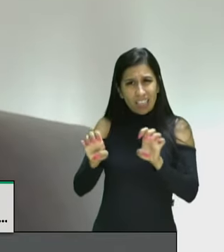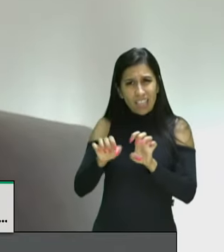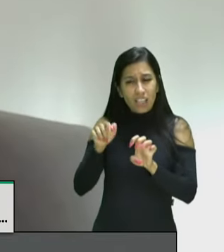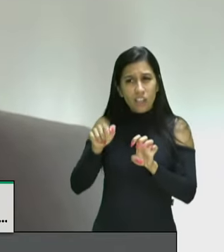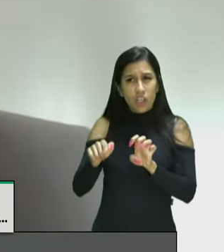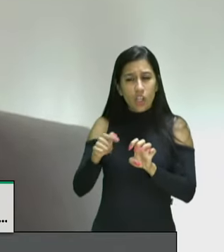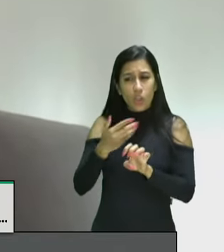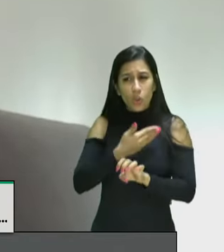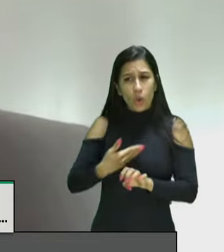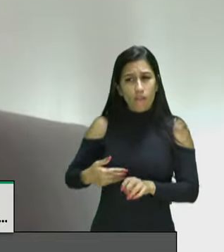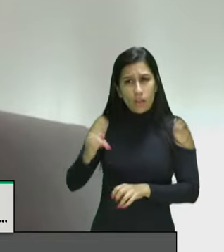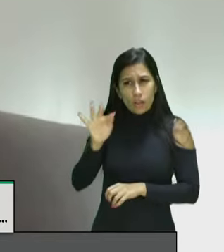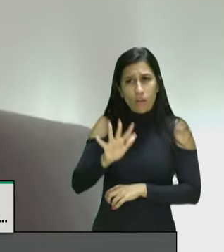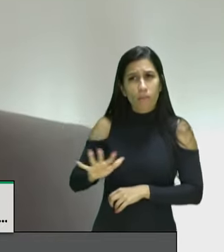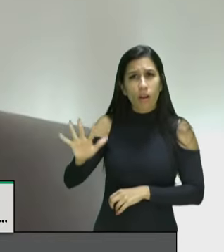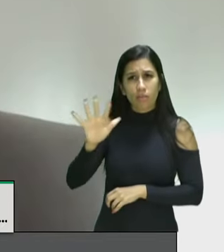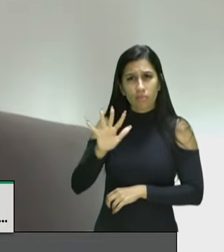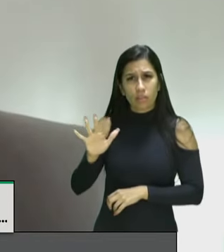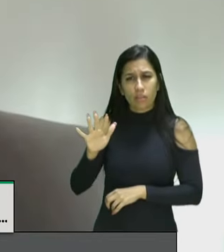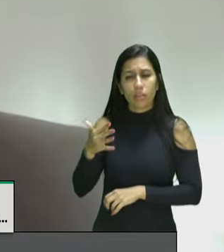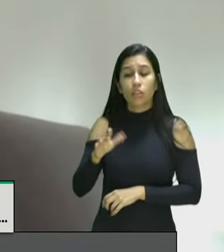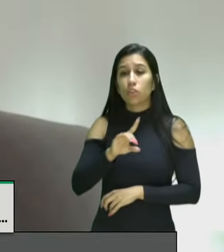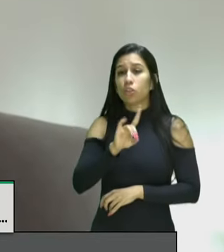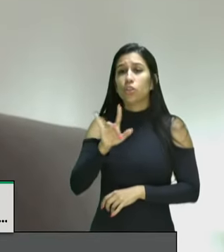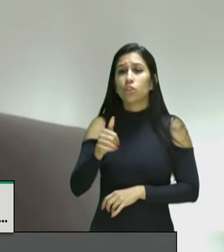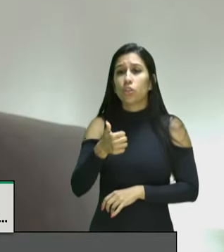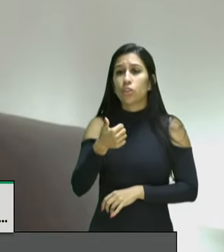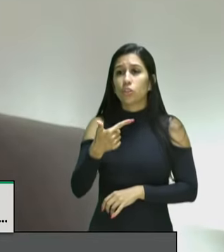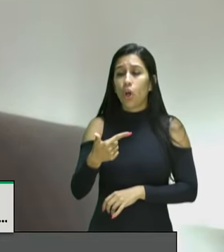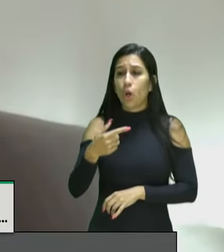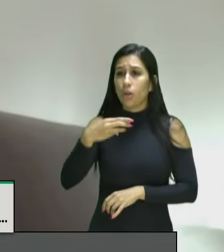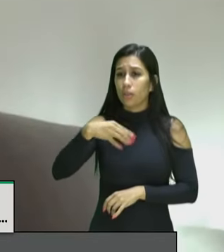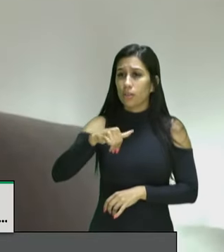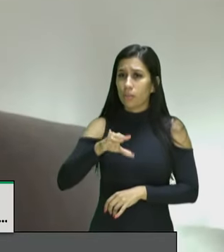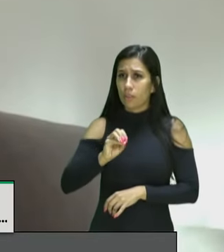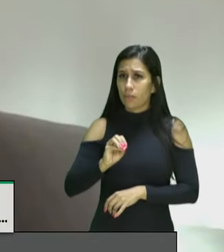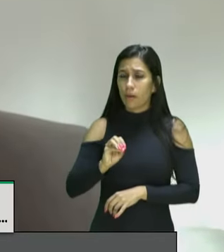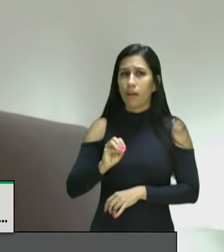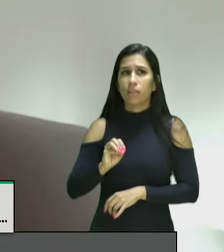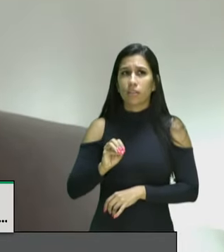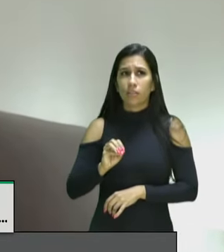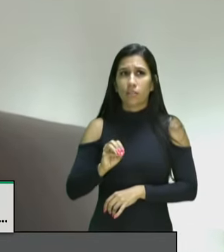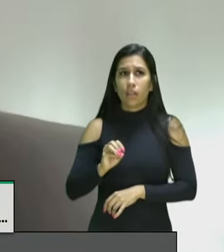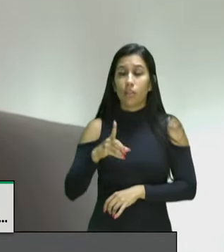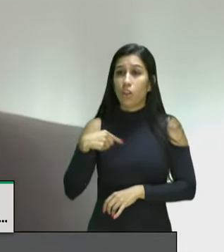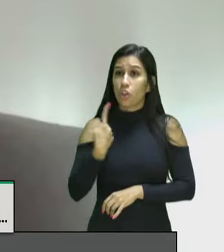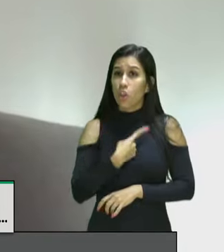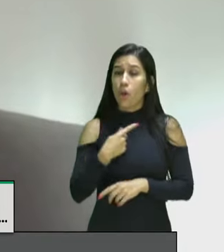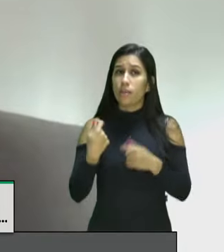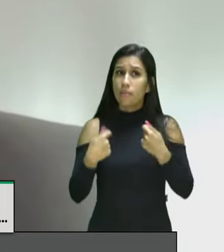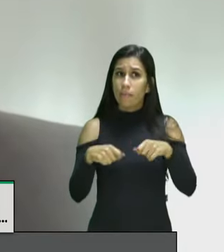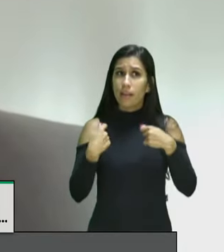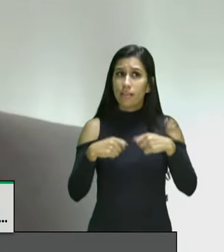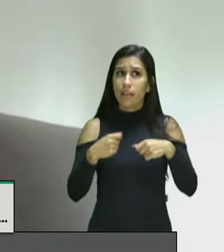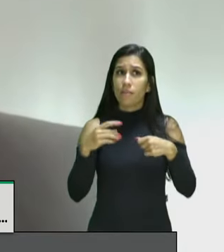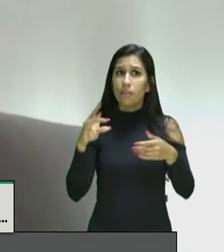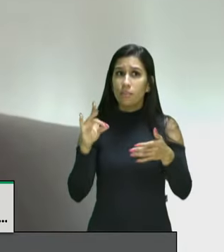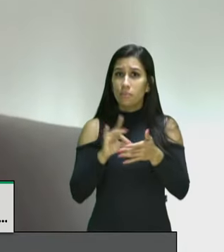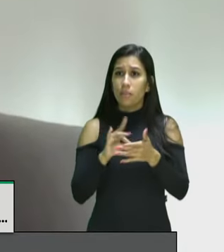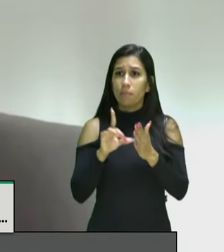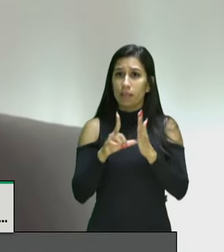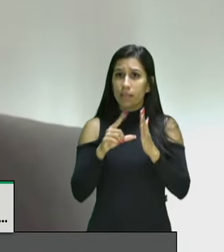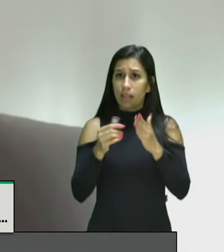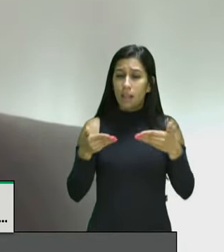a convenção no dia 12 de maio é no mínimo a sordidez que nós precisamos destacar aqui